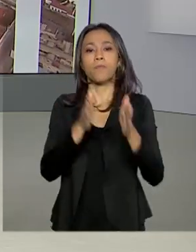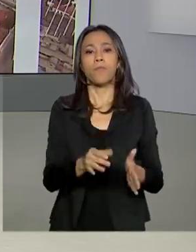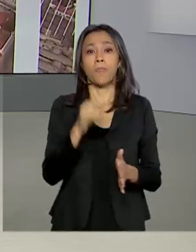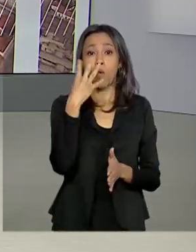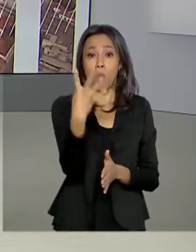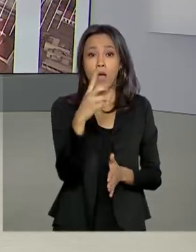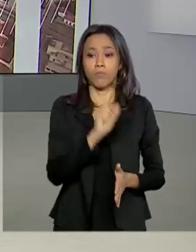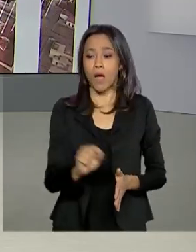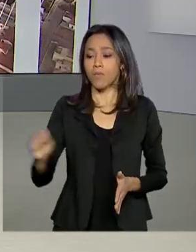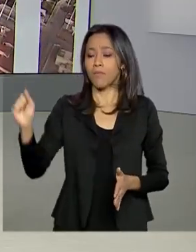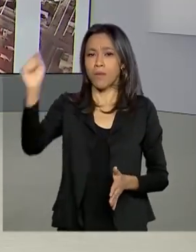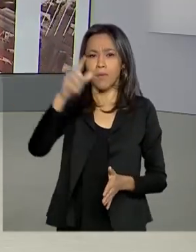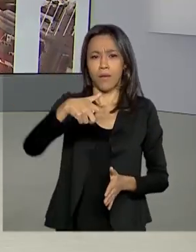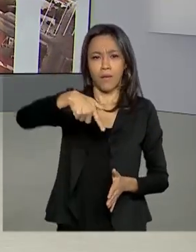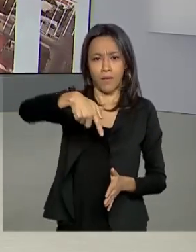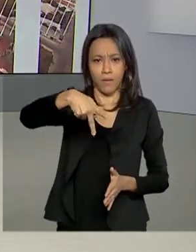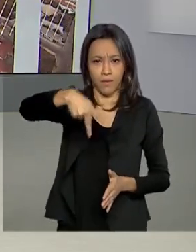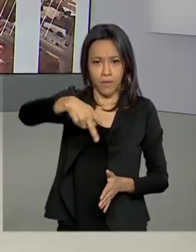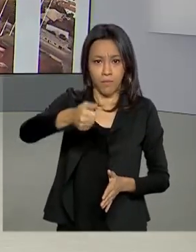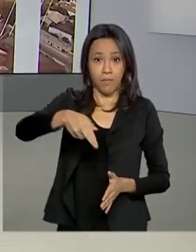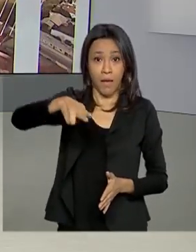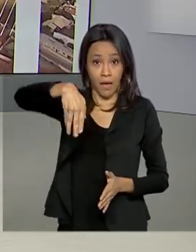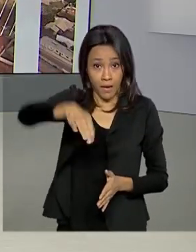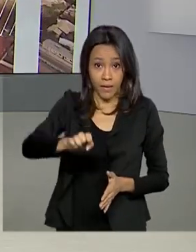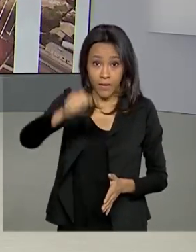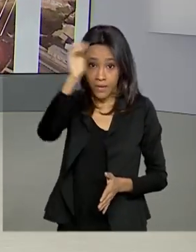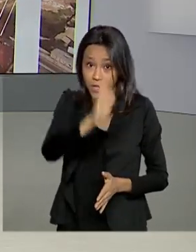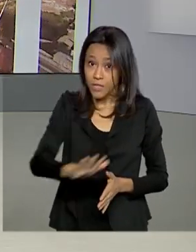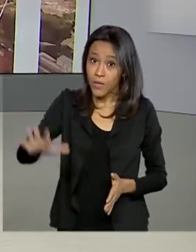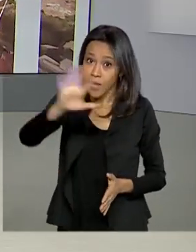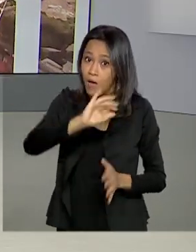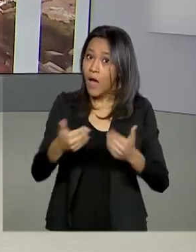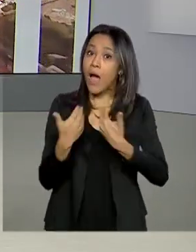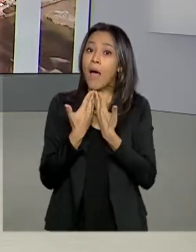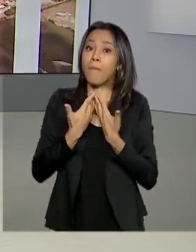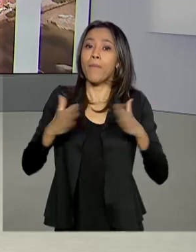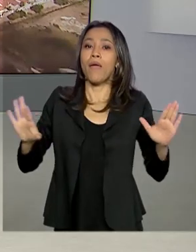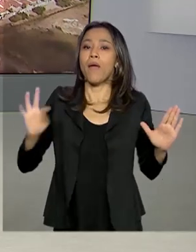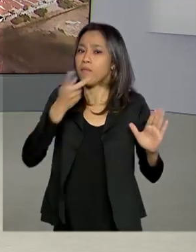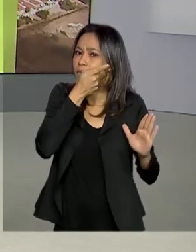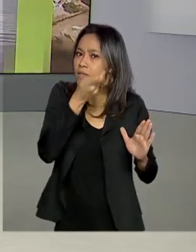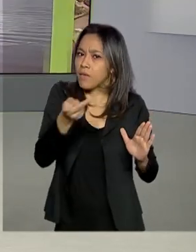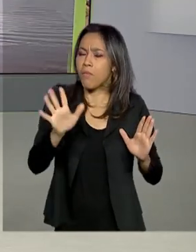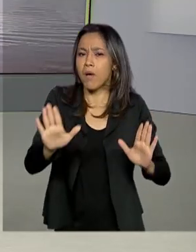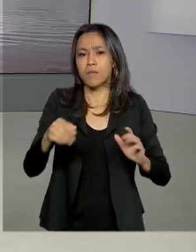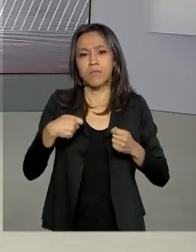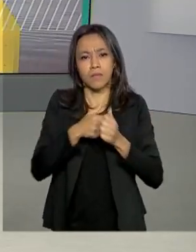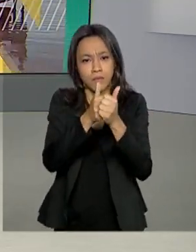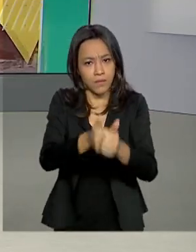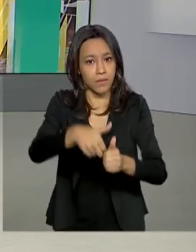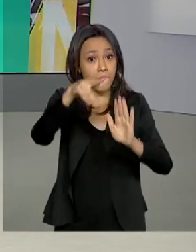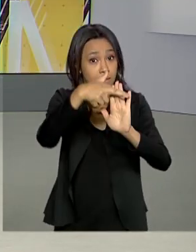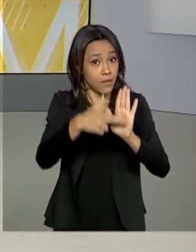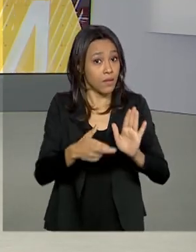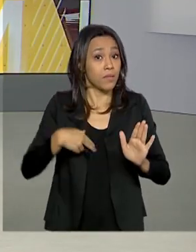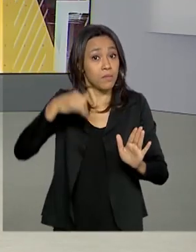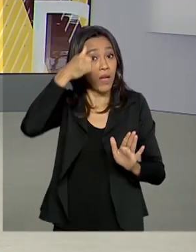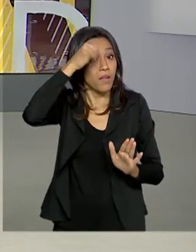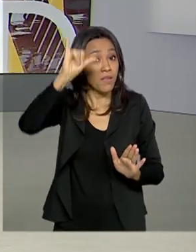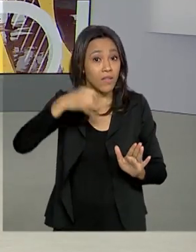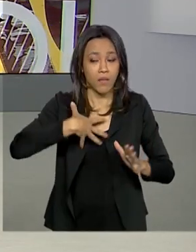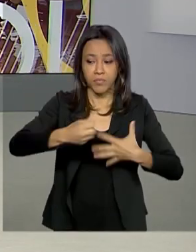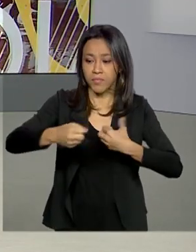nacionais já foram reabertos para visitação, mas eles precisam seguir uma série de normas de segurança para evitar a